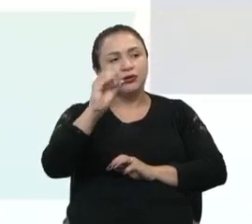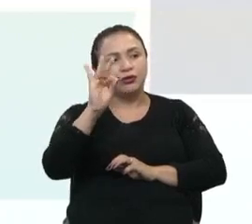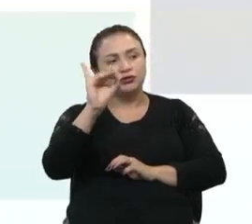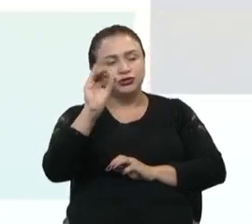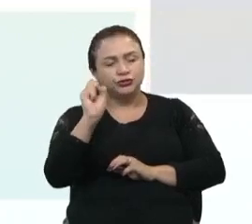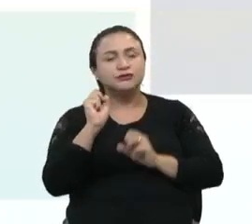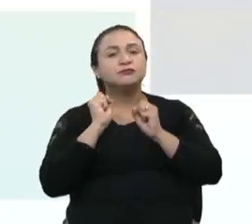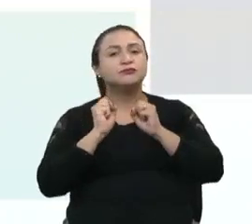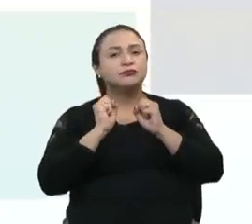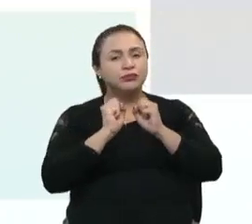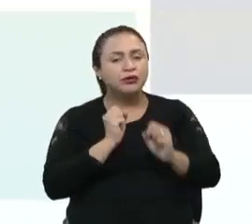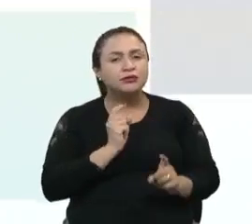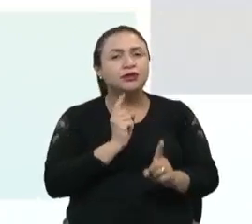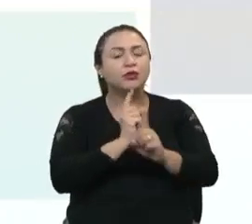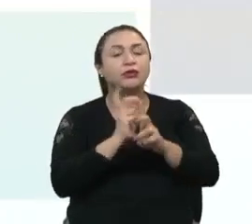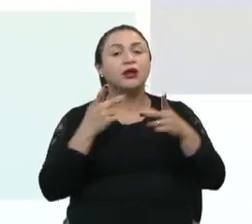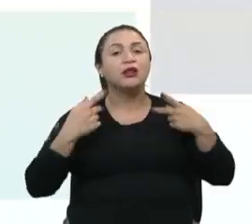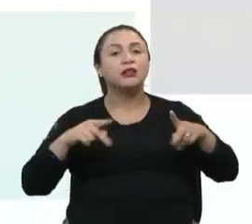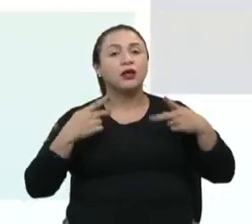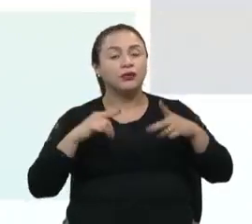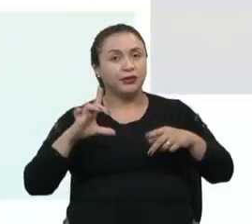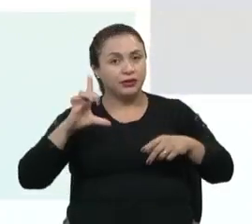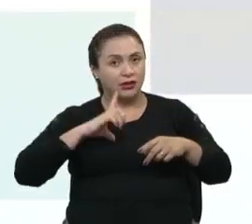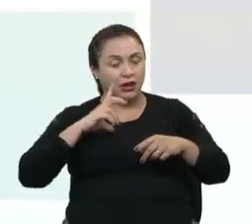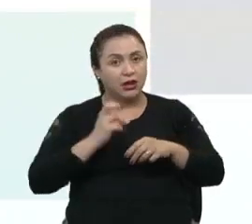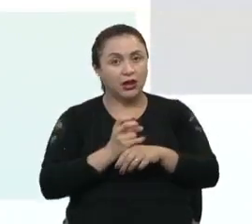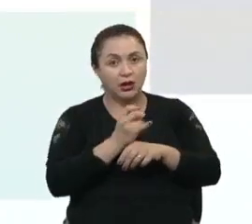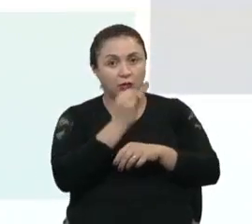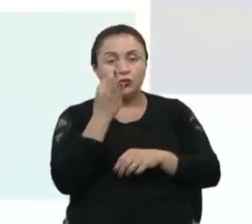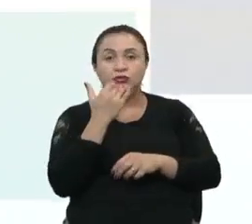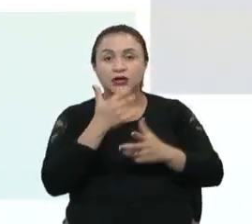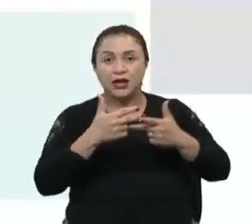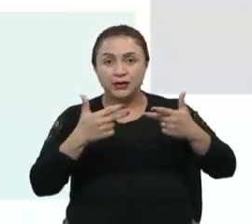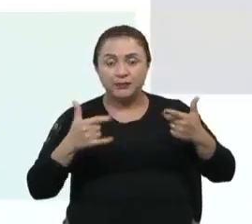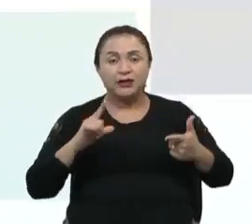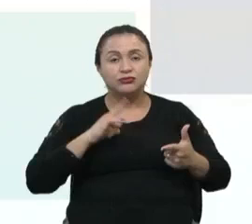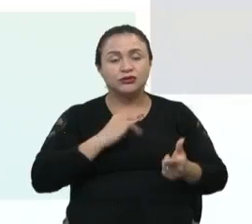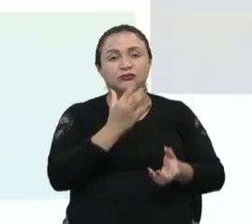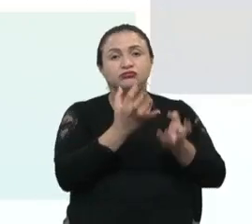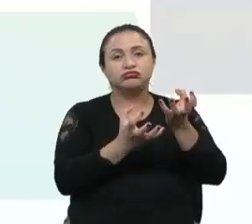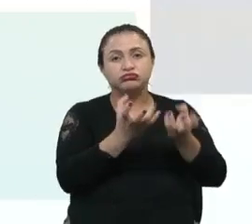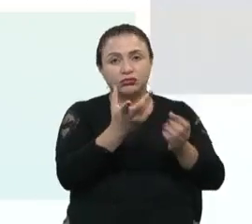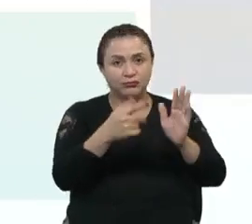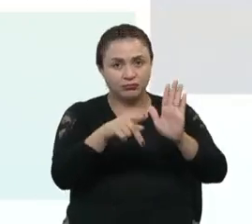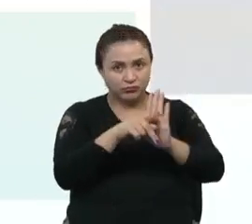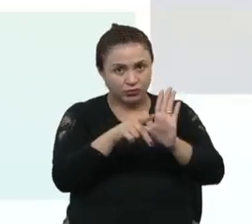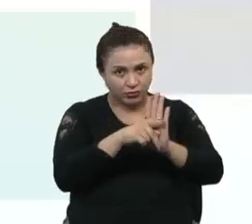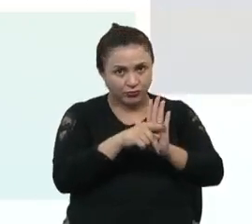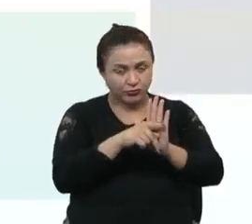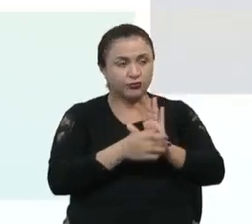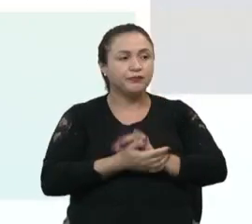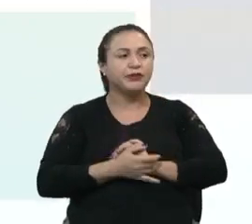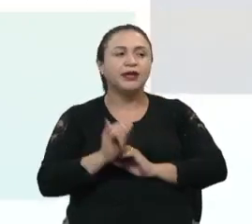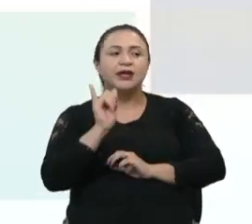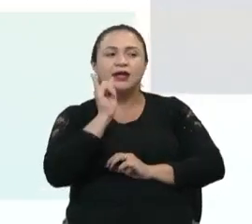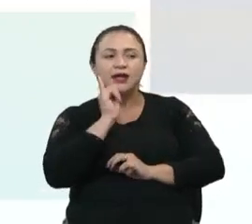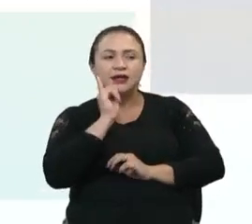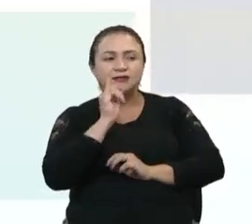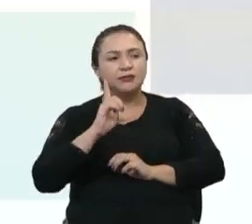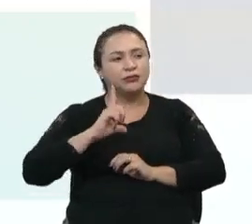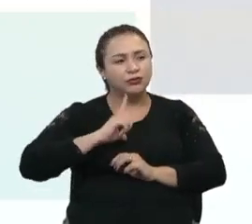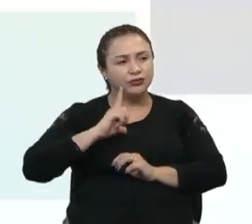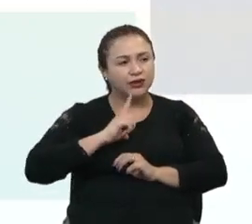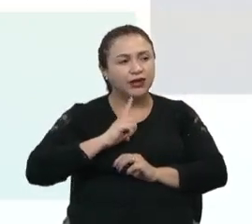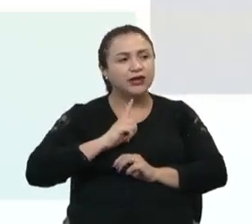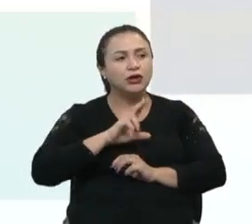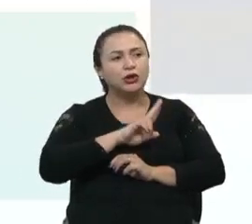encontrados naturalmente em alguns alimentos fermentados, como, por exemplo, o